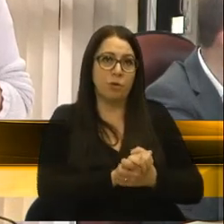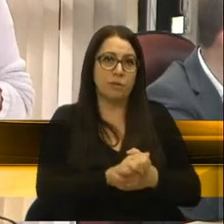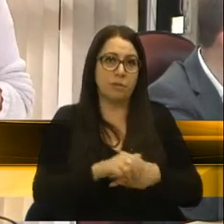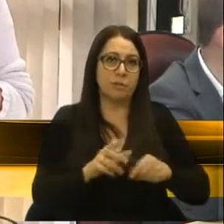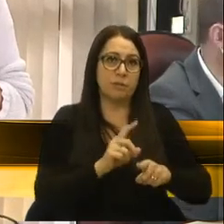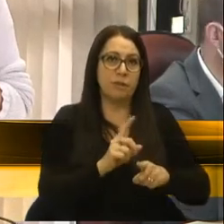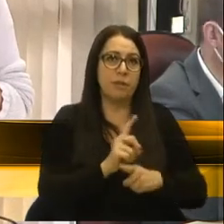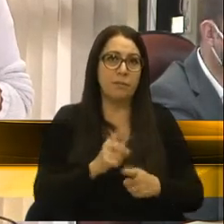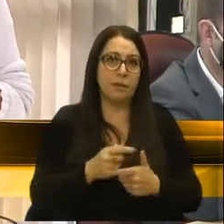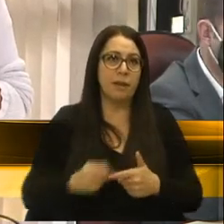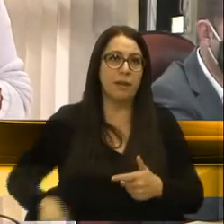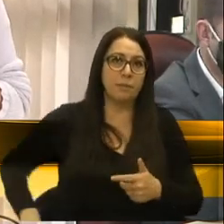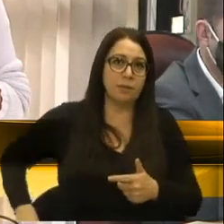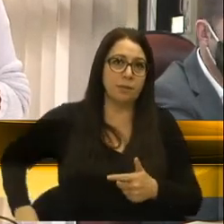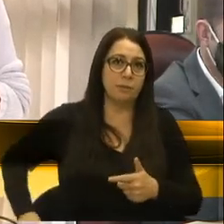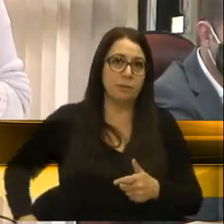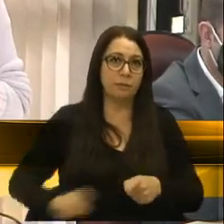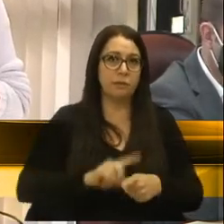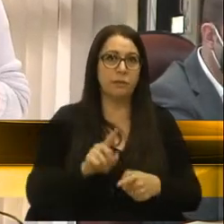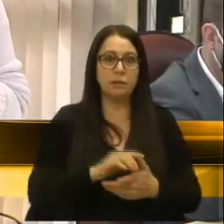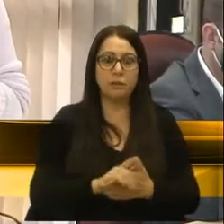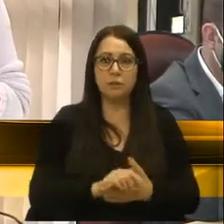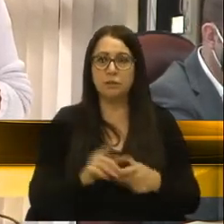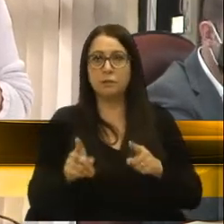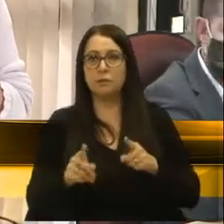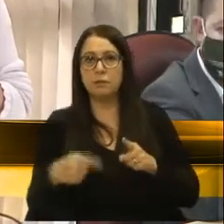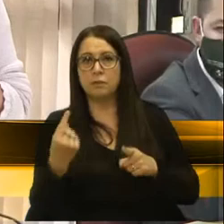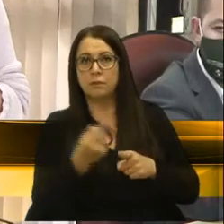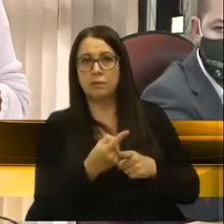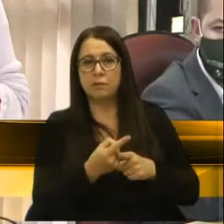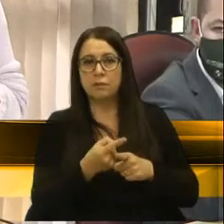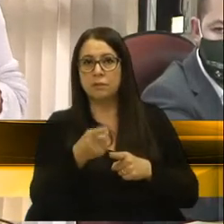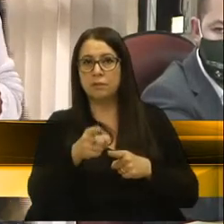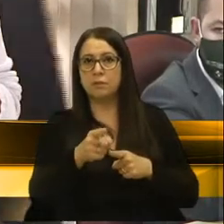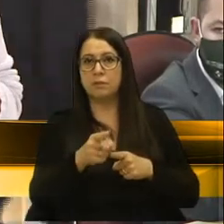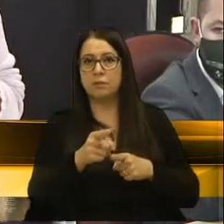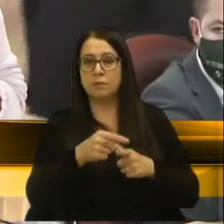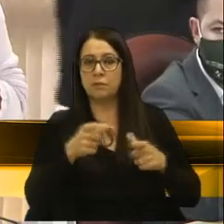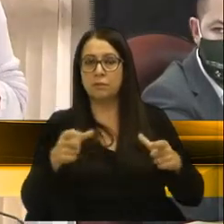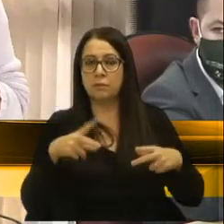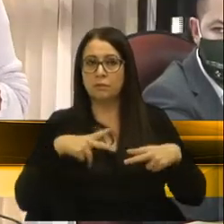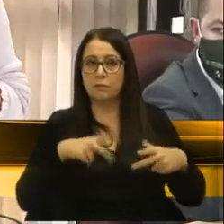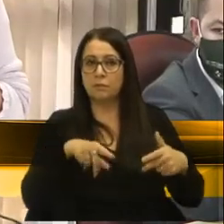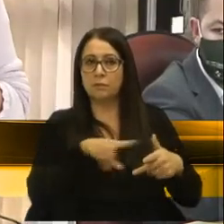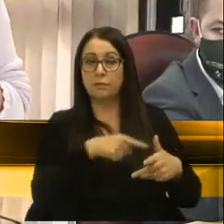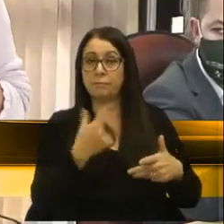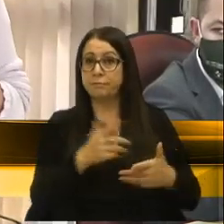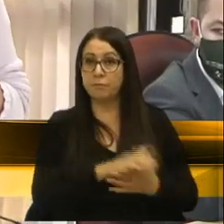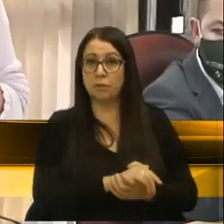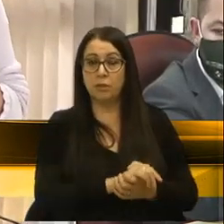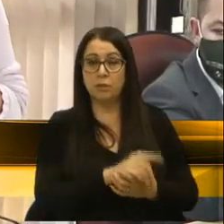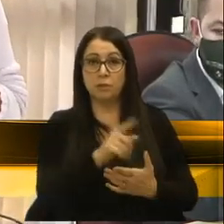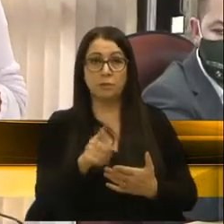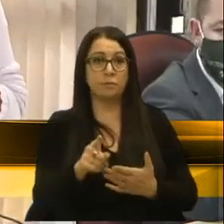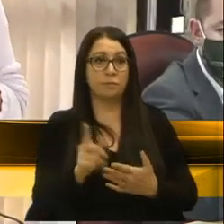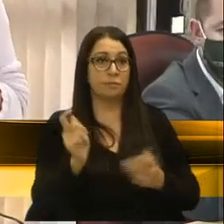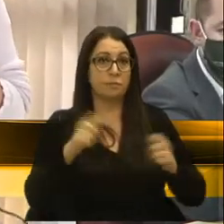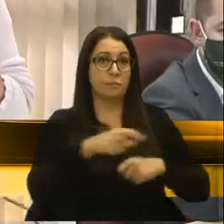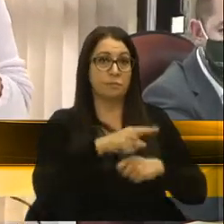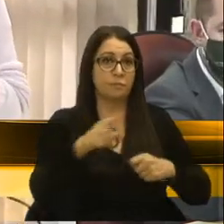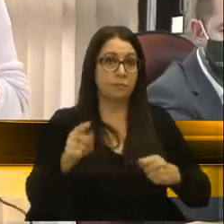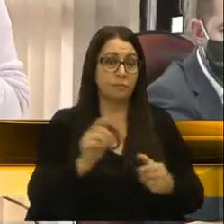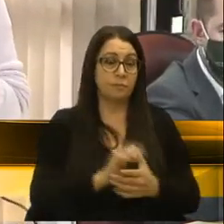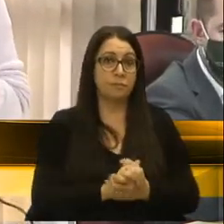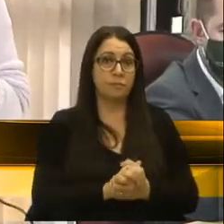com representação pública, possa gerir o hospital geral, ela é uma entidade privada. Então, a possibilidade de fazer o convênio com